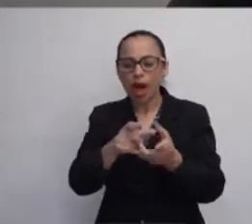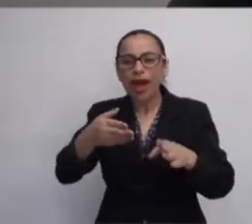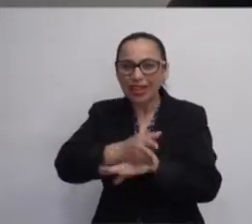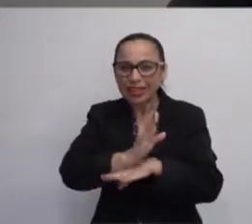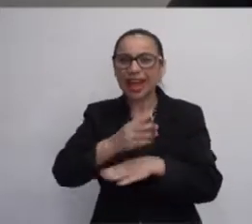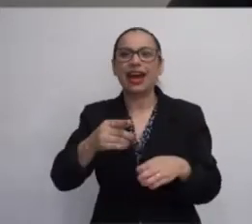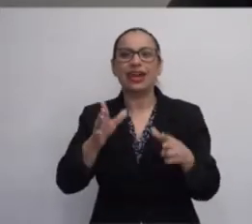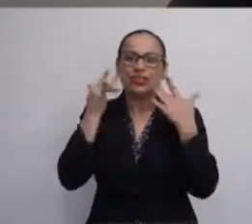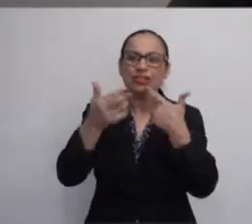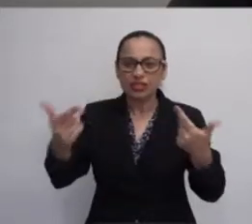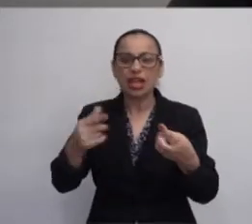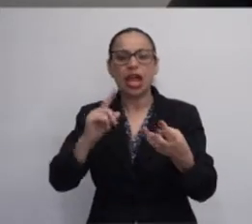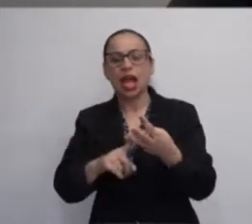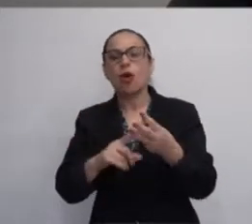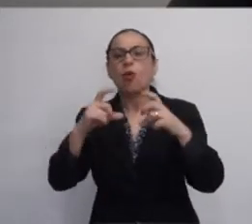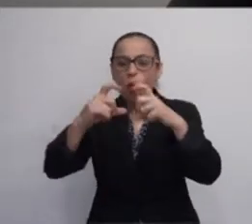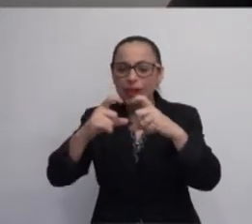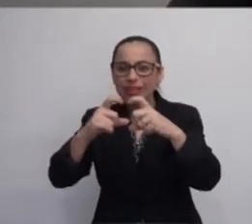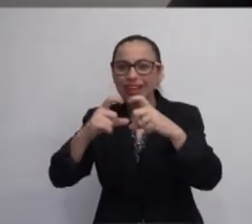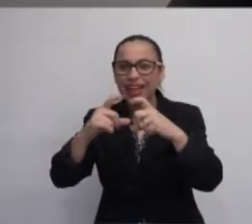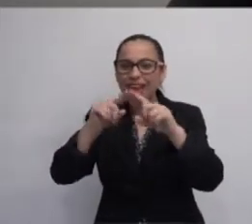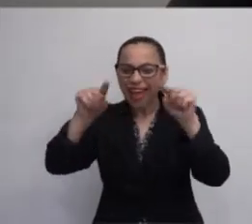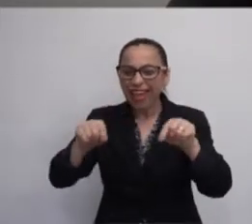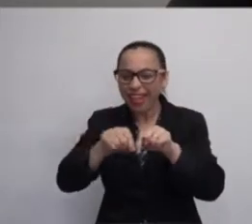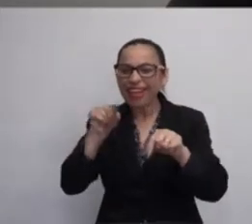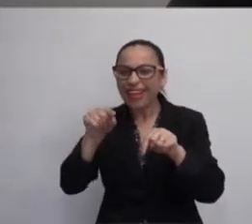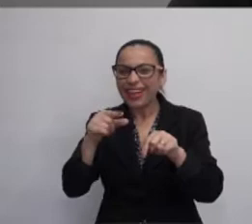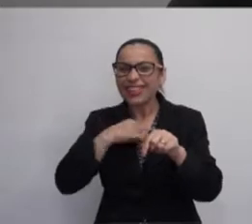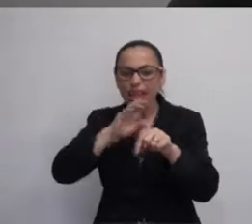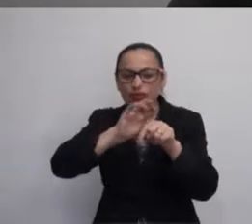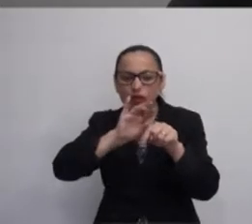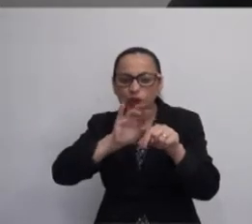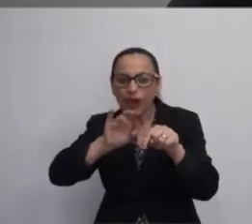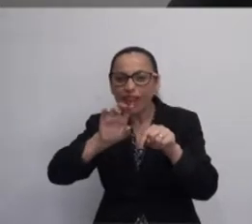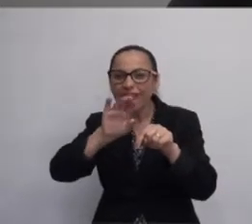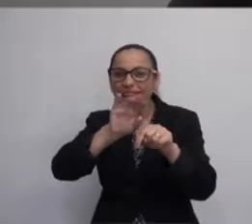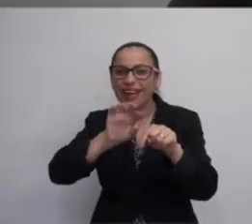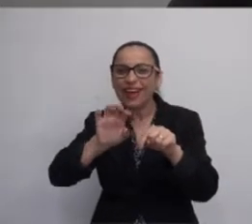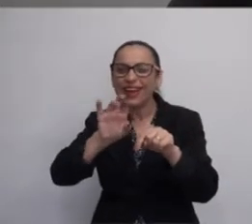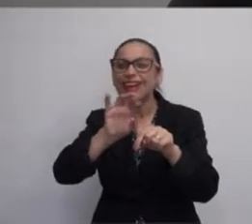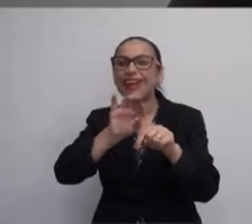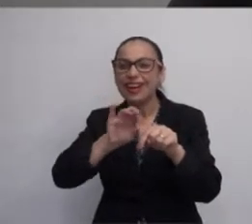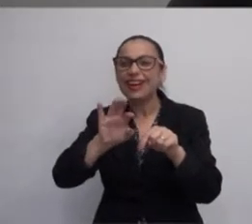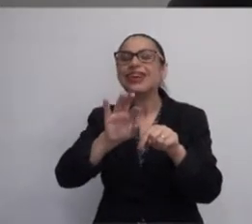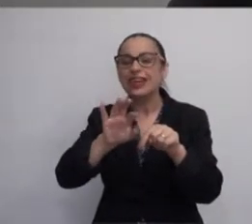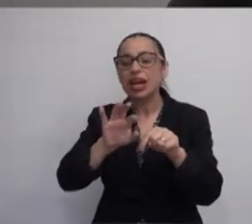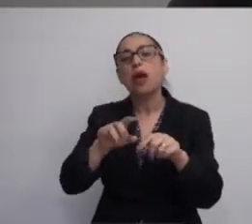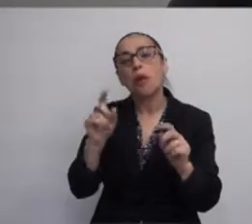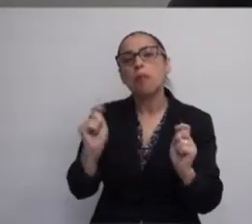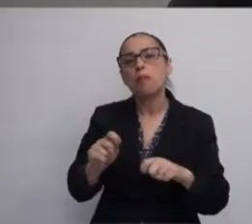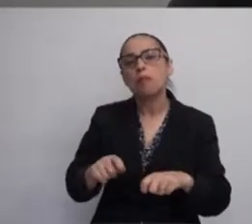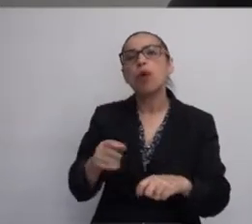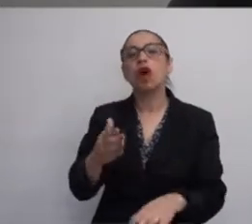com diversos grânulos, que vocês podem